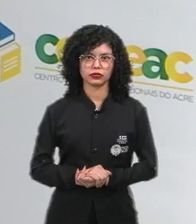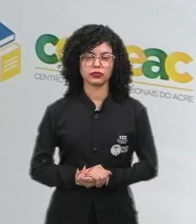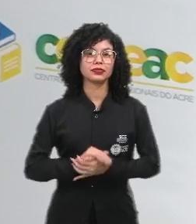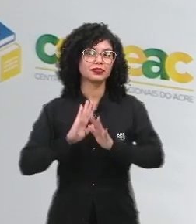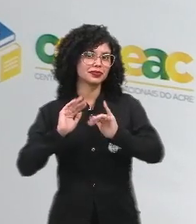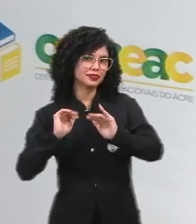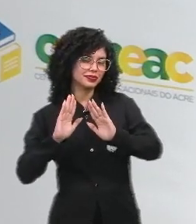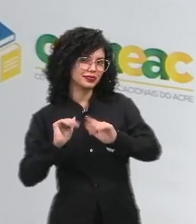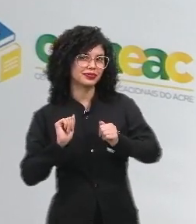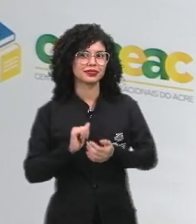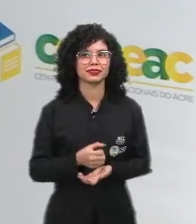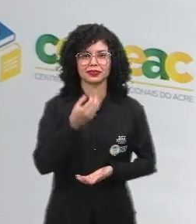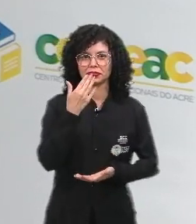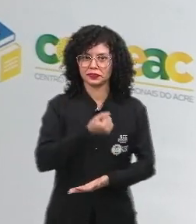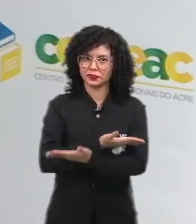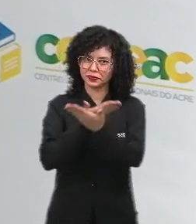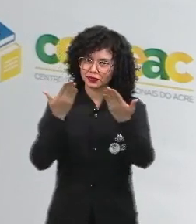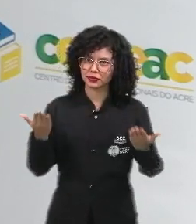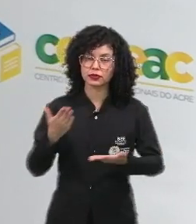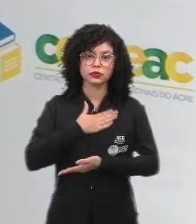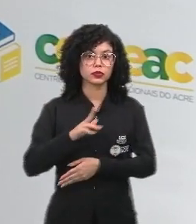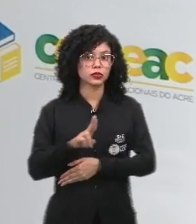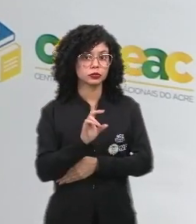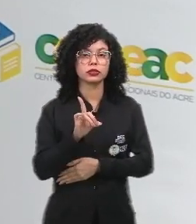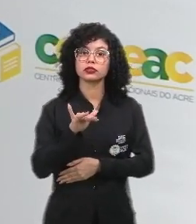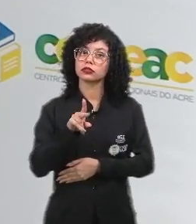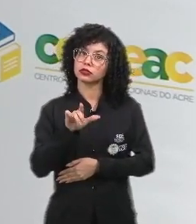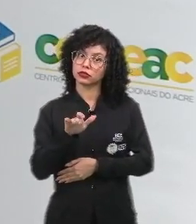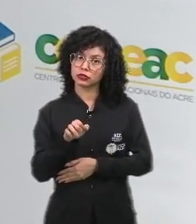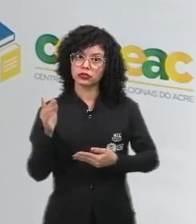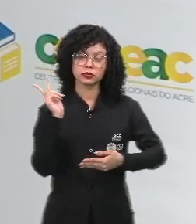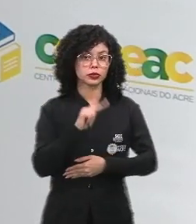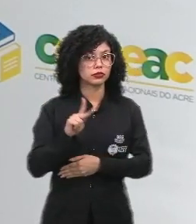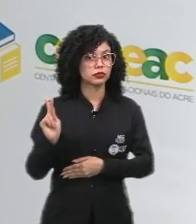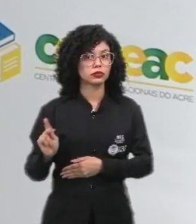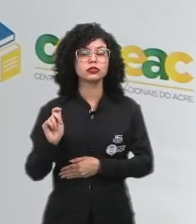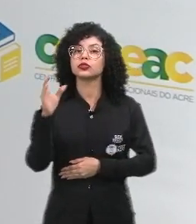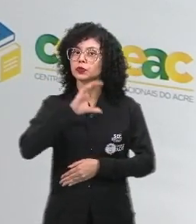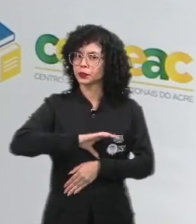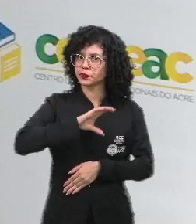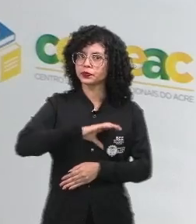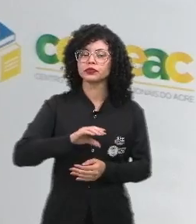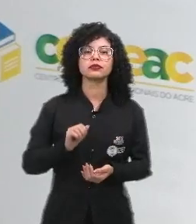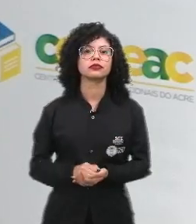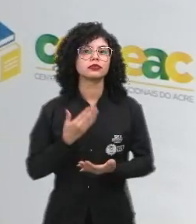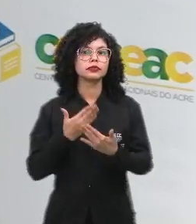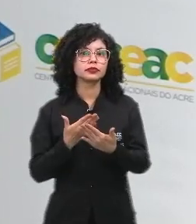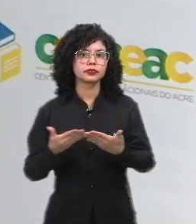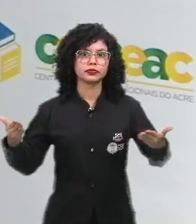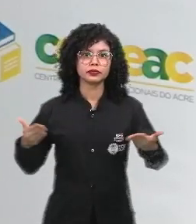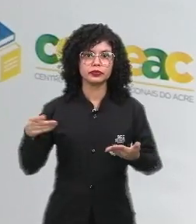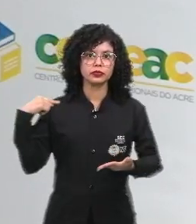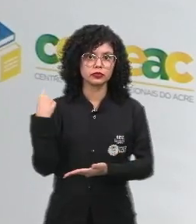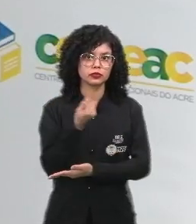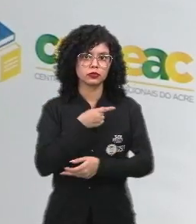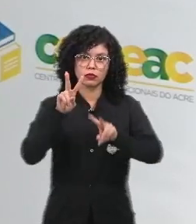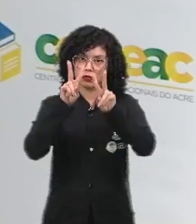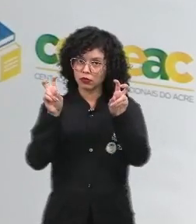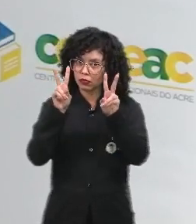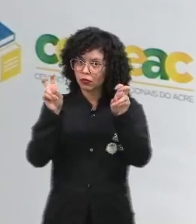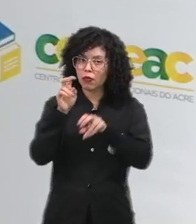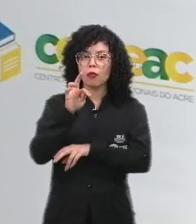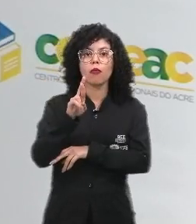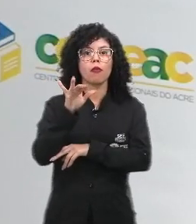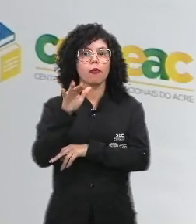Olá, pessoal, tudo bem? Meu nome é Daniela Chimenez, professora de língua portuguesa. Na aula de hoje sobre rotas,